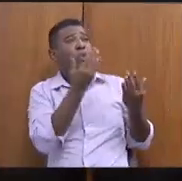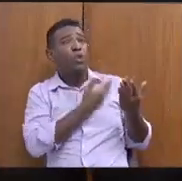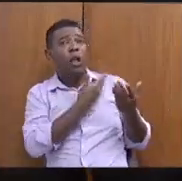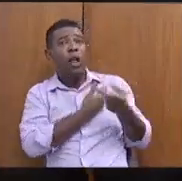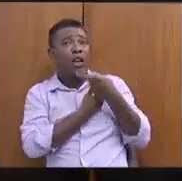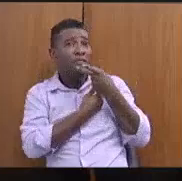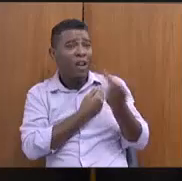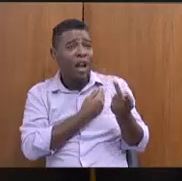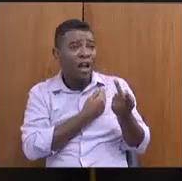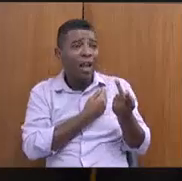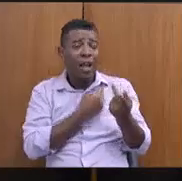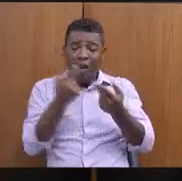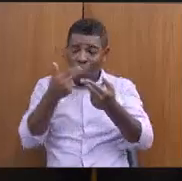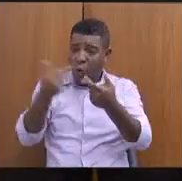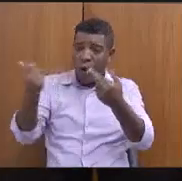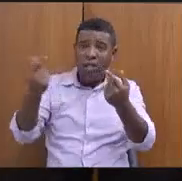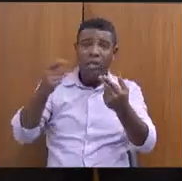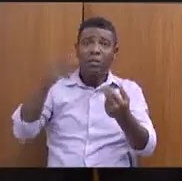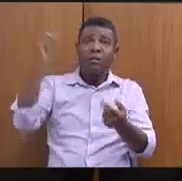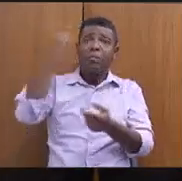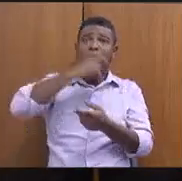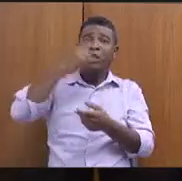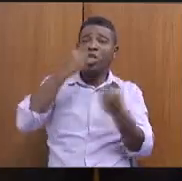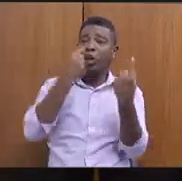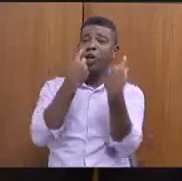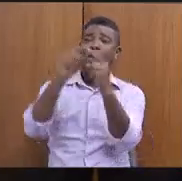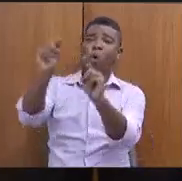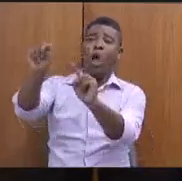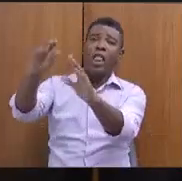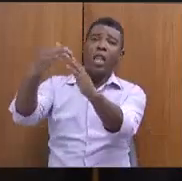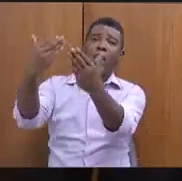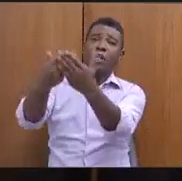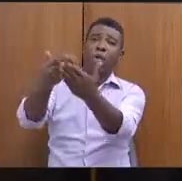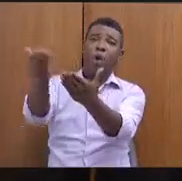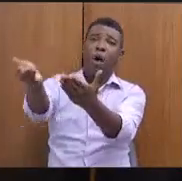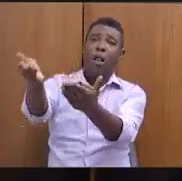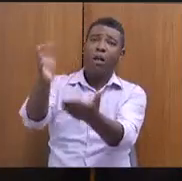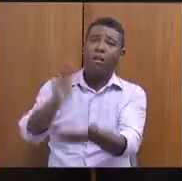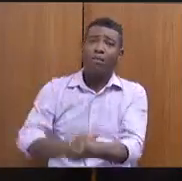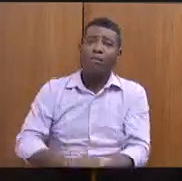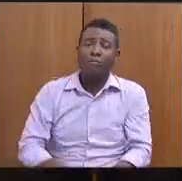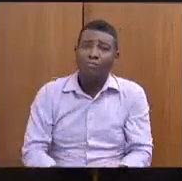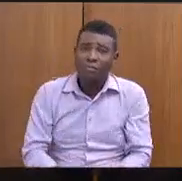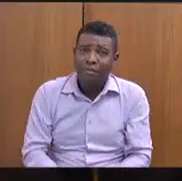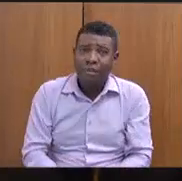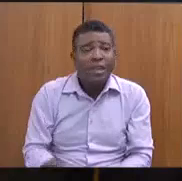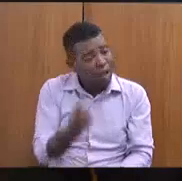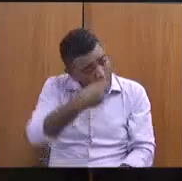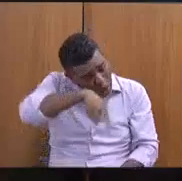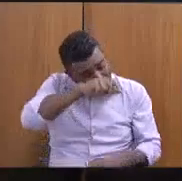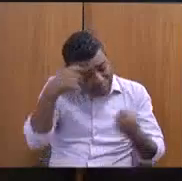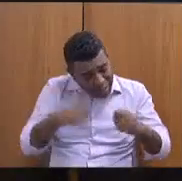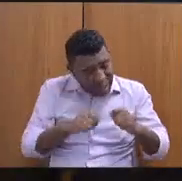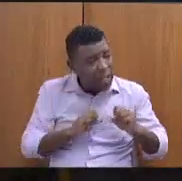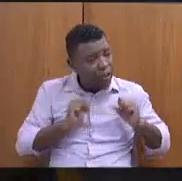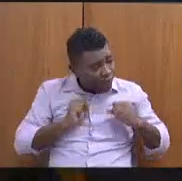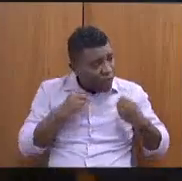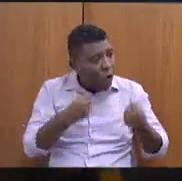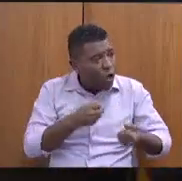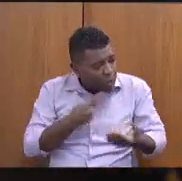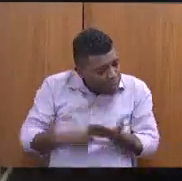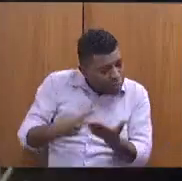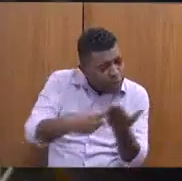Mas é isso. Nós precisamos somar todas as forças para proteger as nossas escolas, as nossas